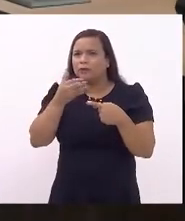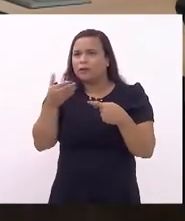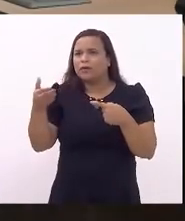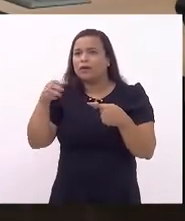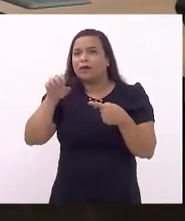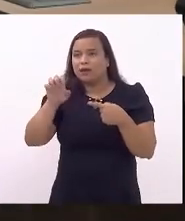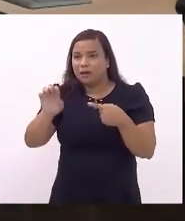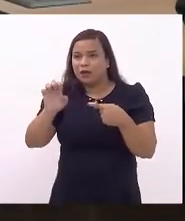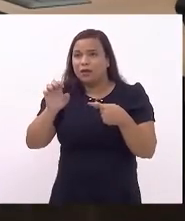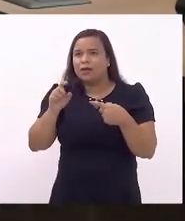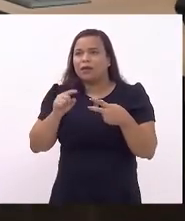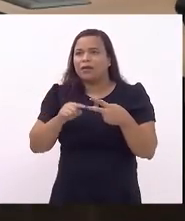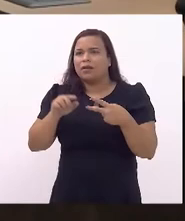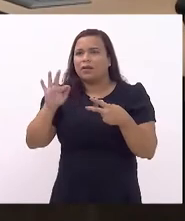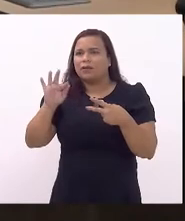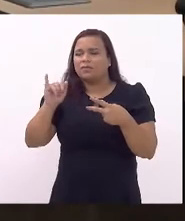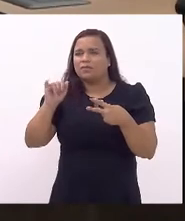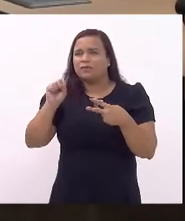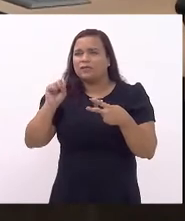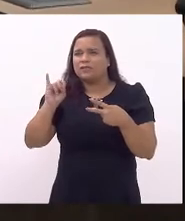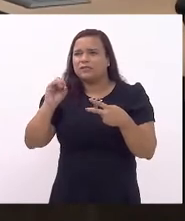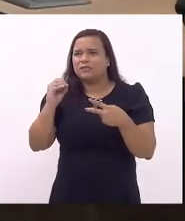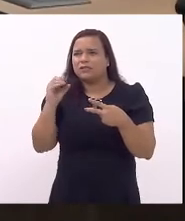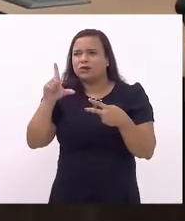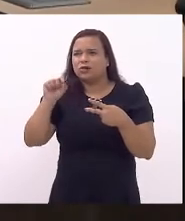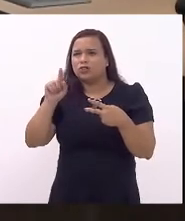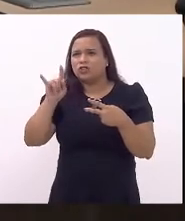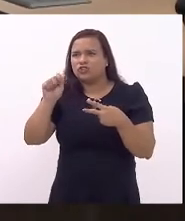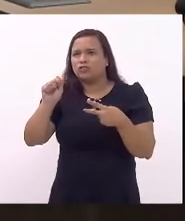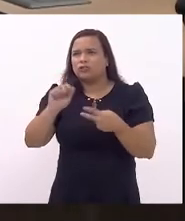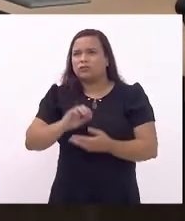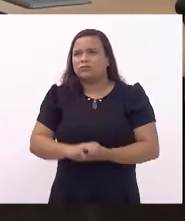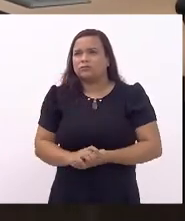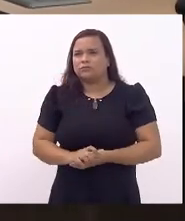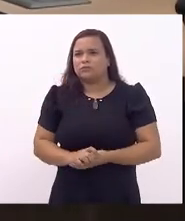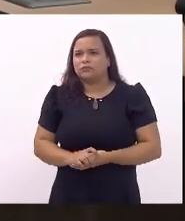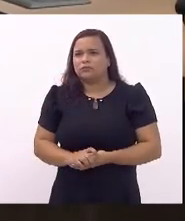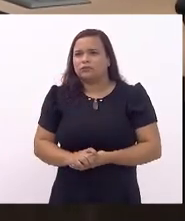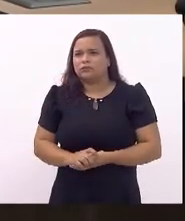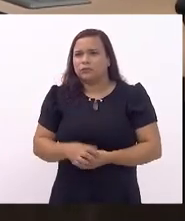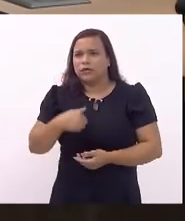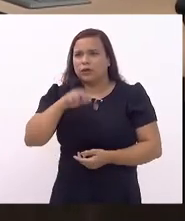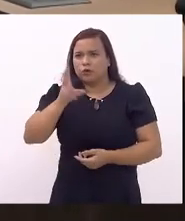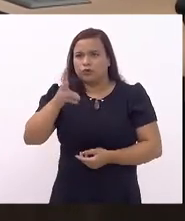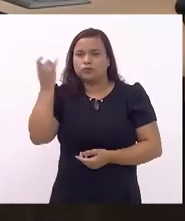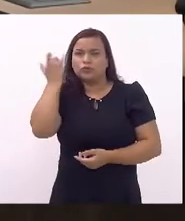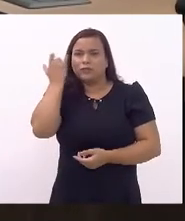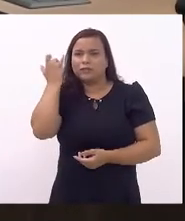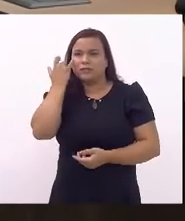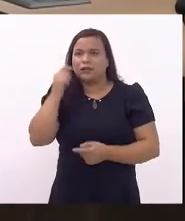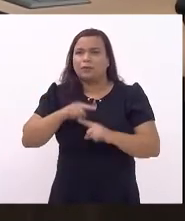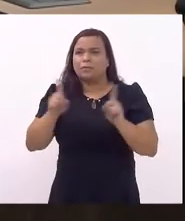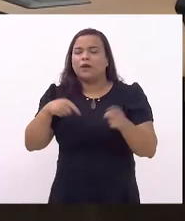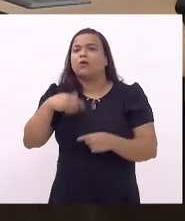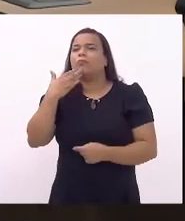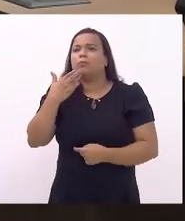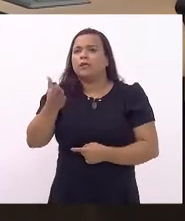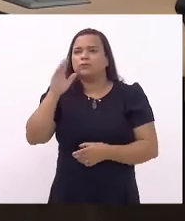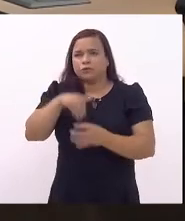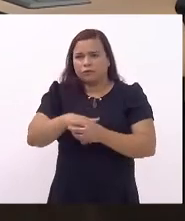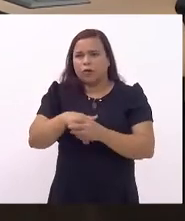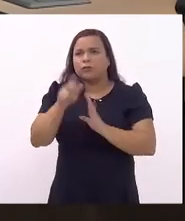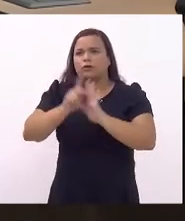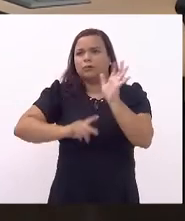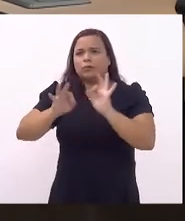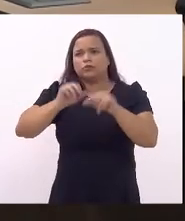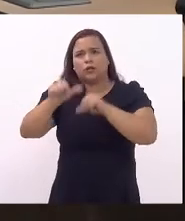eu não retiro a minha ideia, as minhas ideias são essas que eu clarifiquei aqui, mas eu peço que votem porque o projeto não foi alterado.